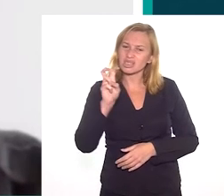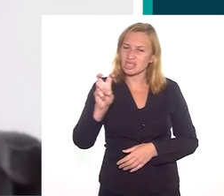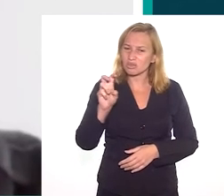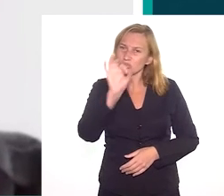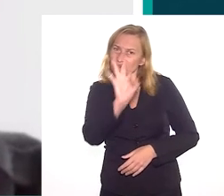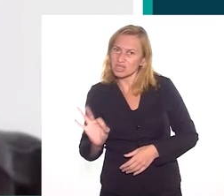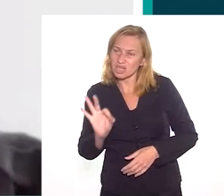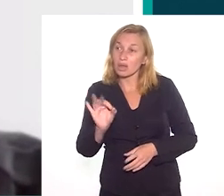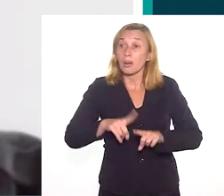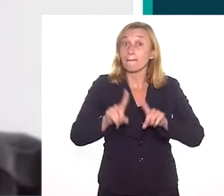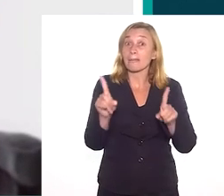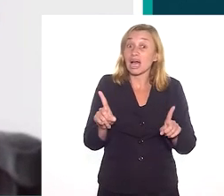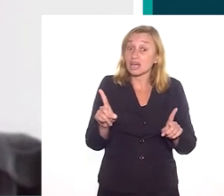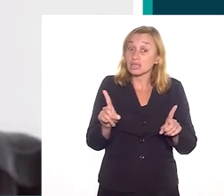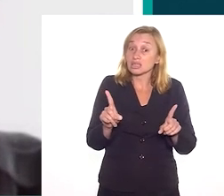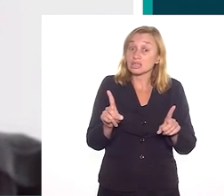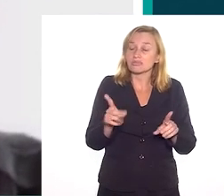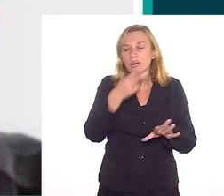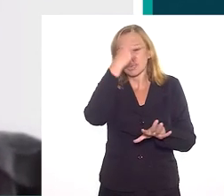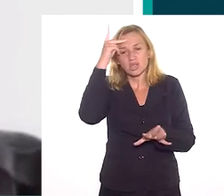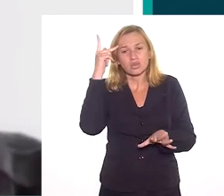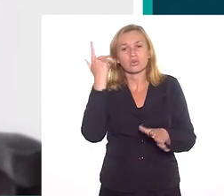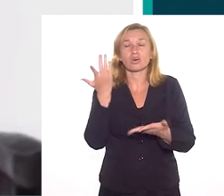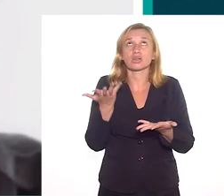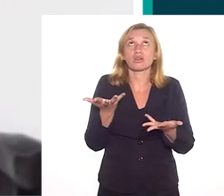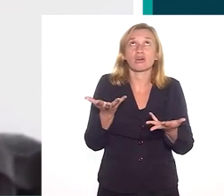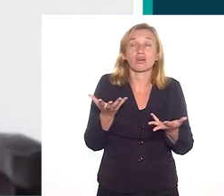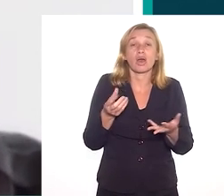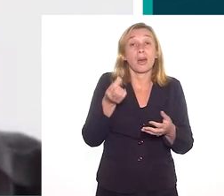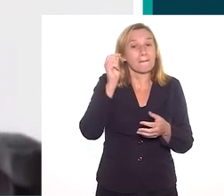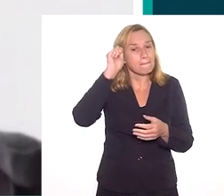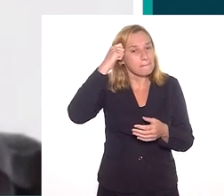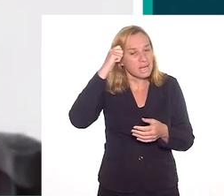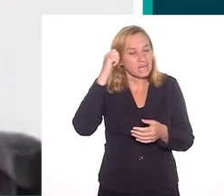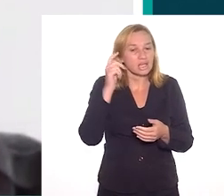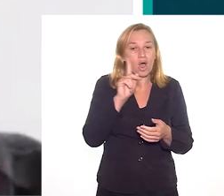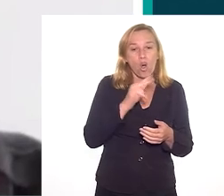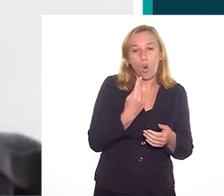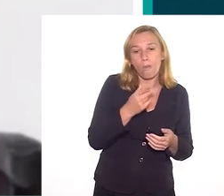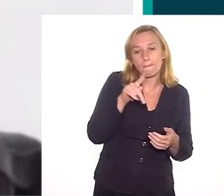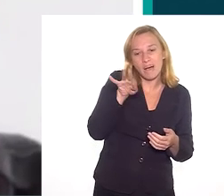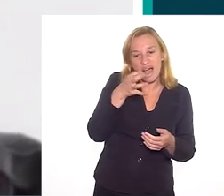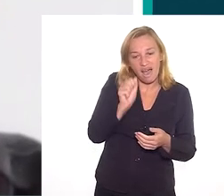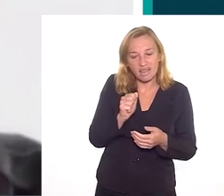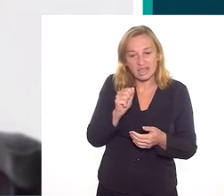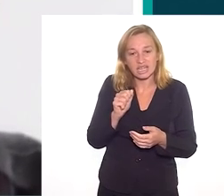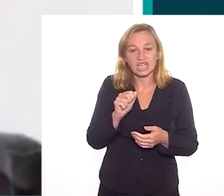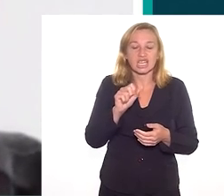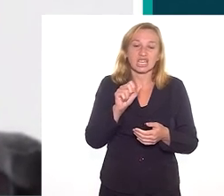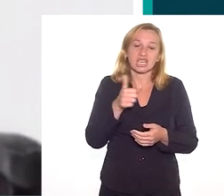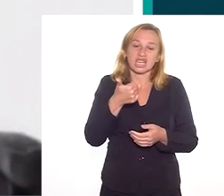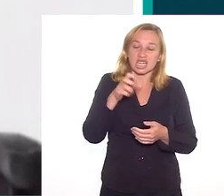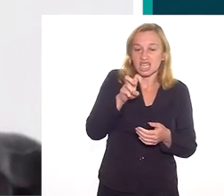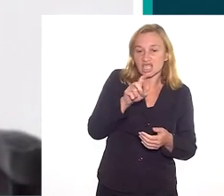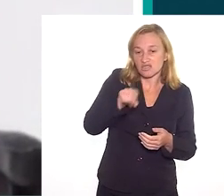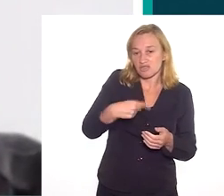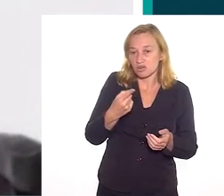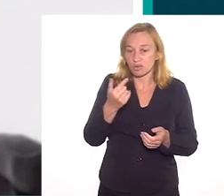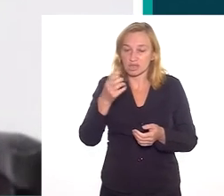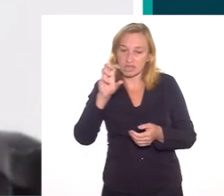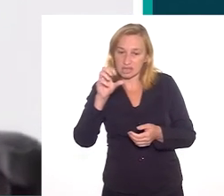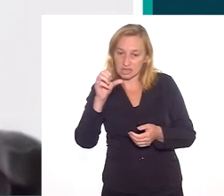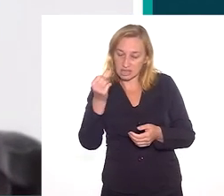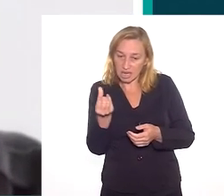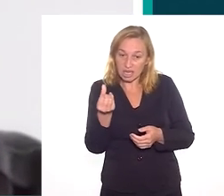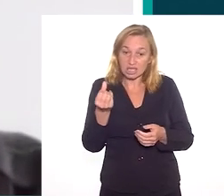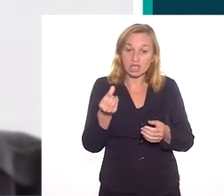,5%, mas para pessoas pretas ou pardas ela é 15